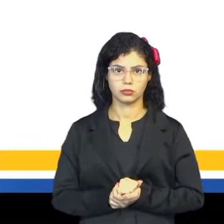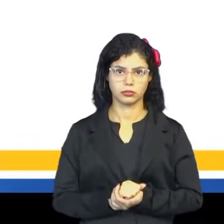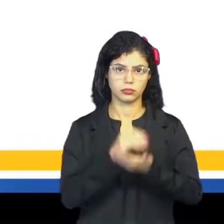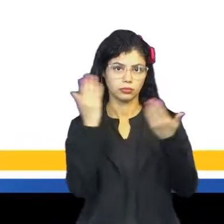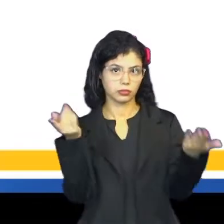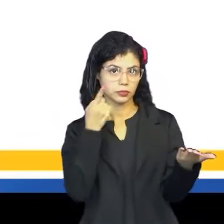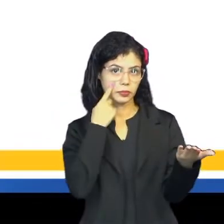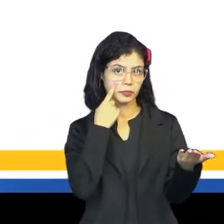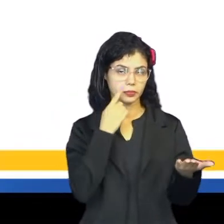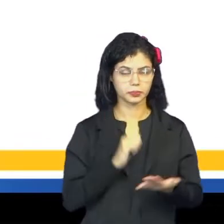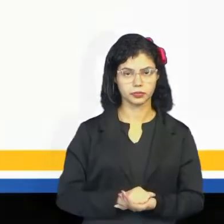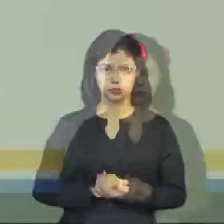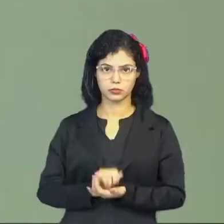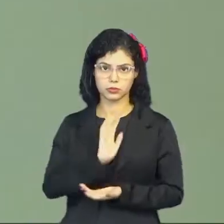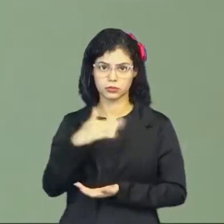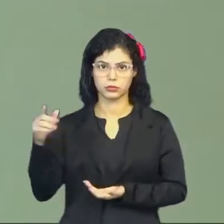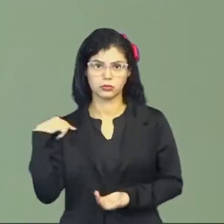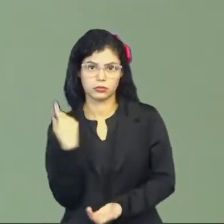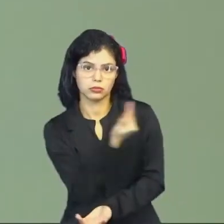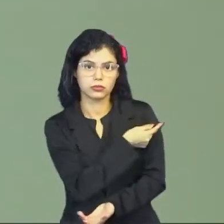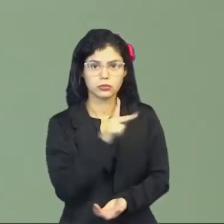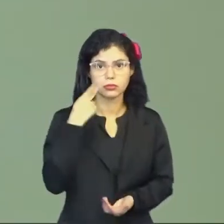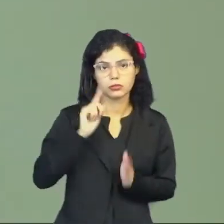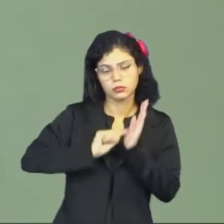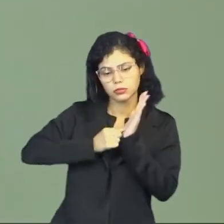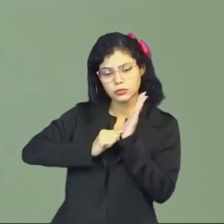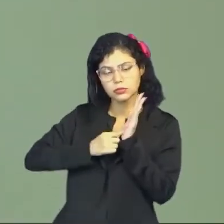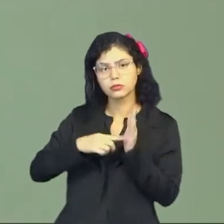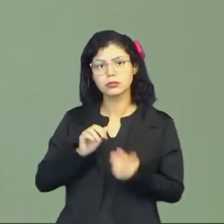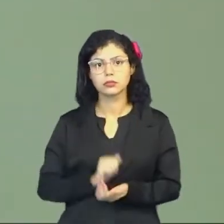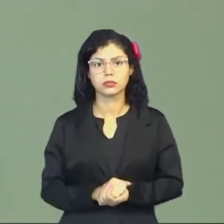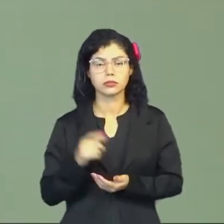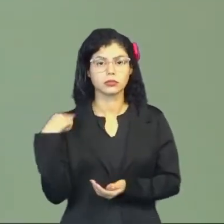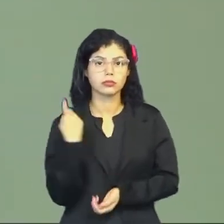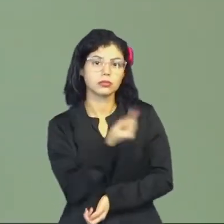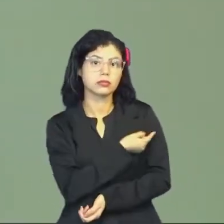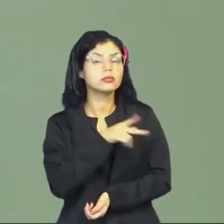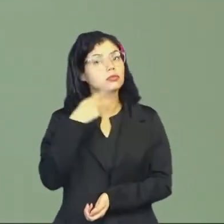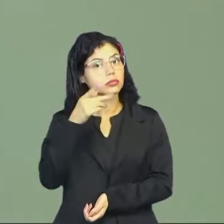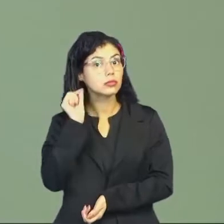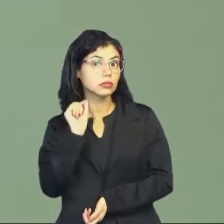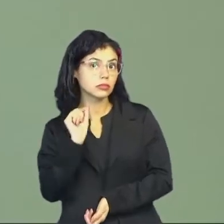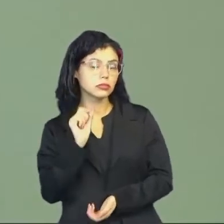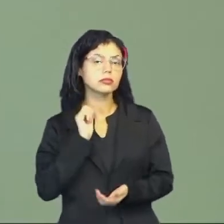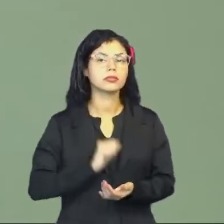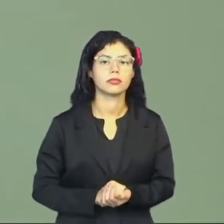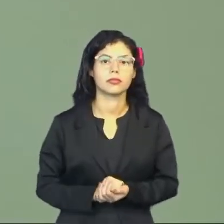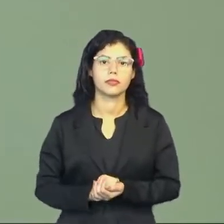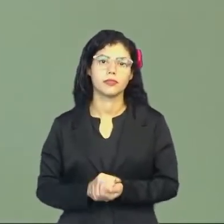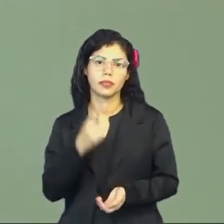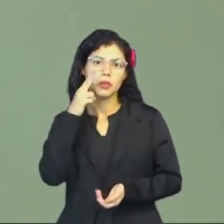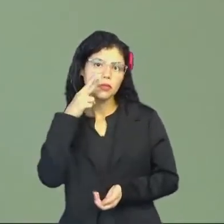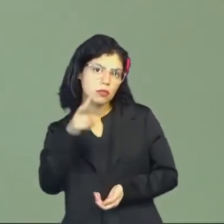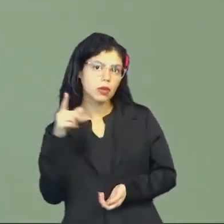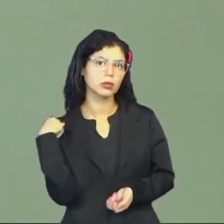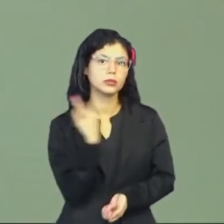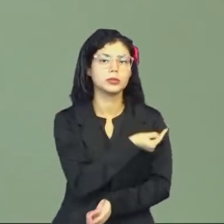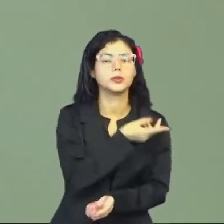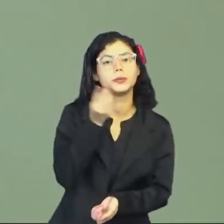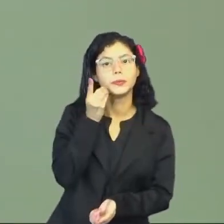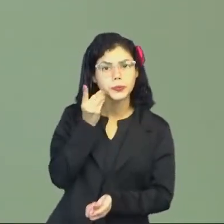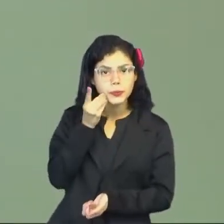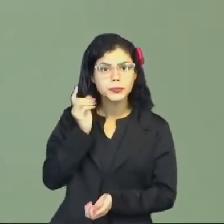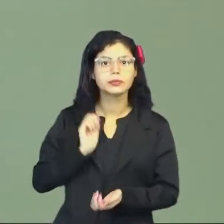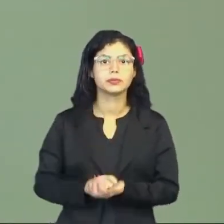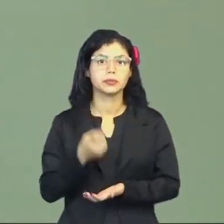Então, olha aí, quando a gente fala nesse ponto, pessoal, a gente está falando aí que eles viram no nosso cotidiano.